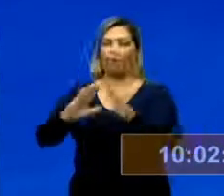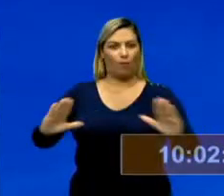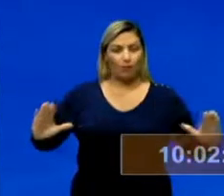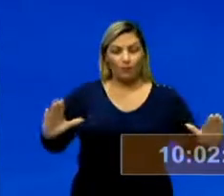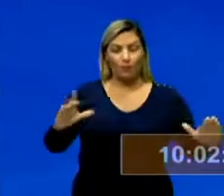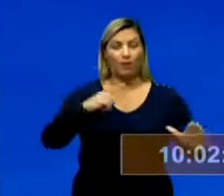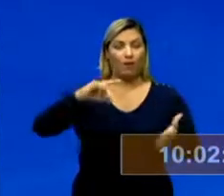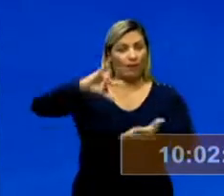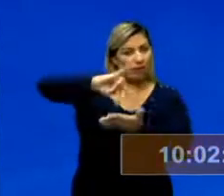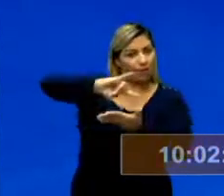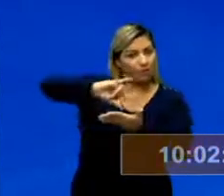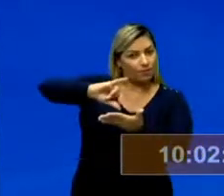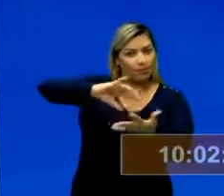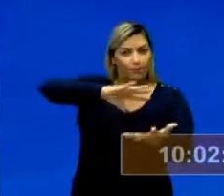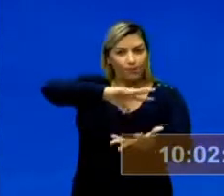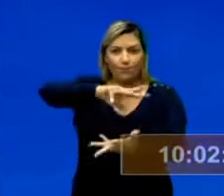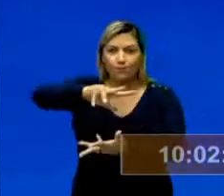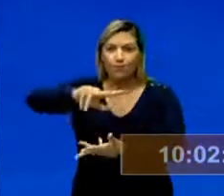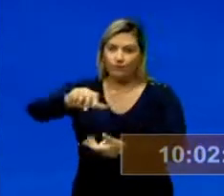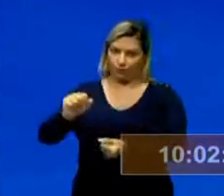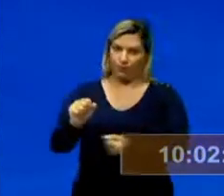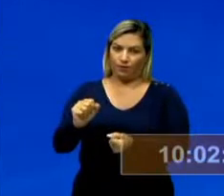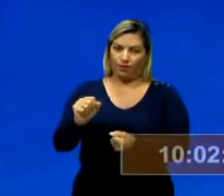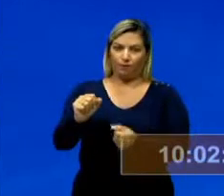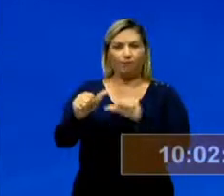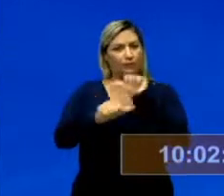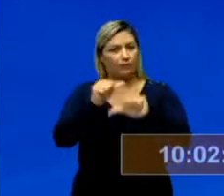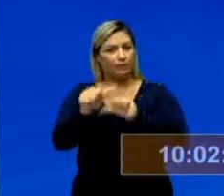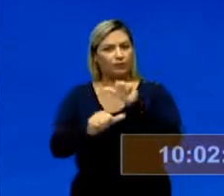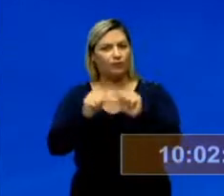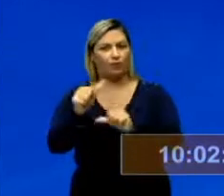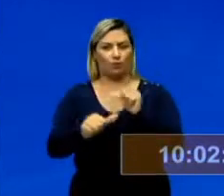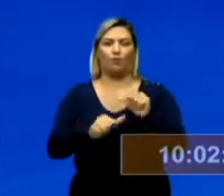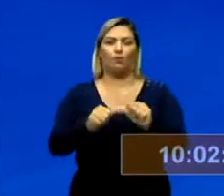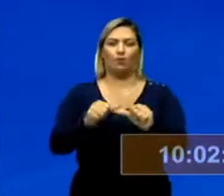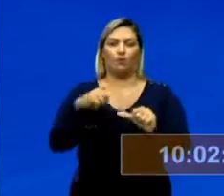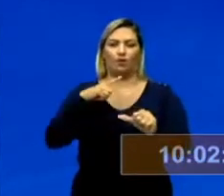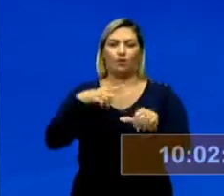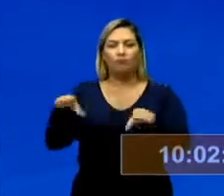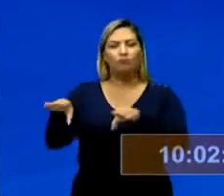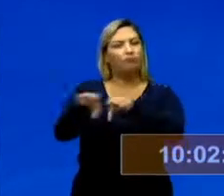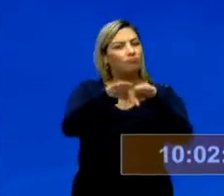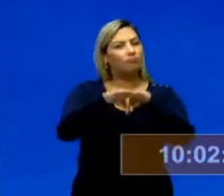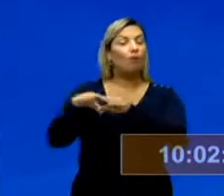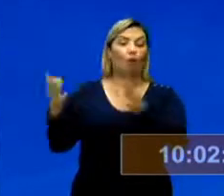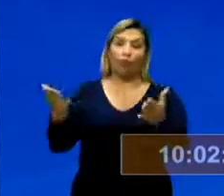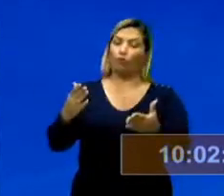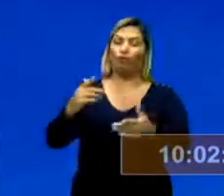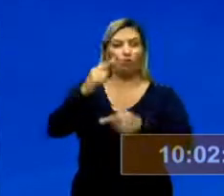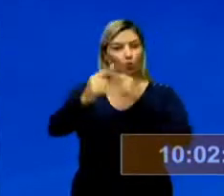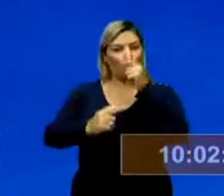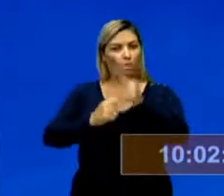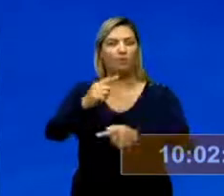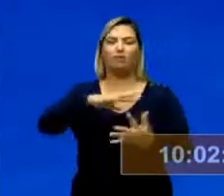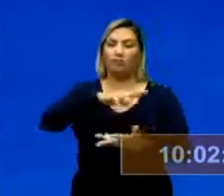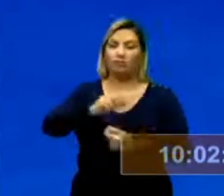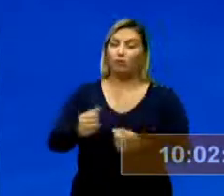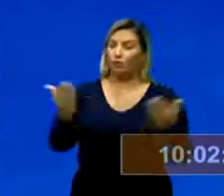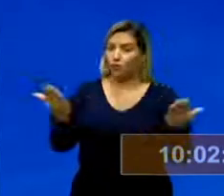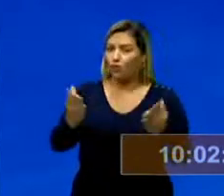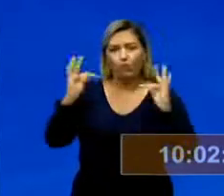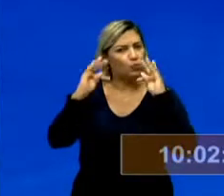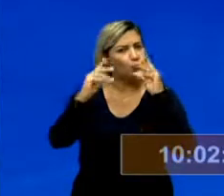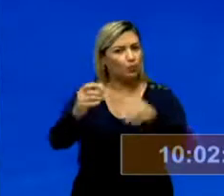o capitalismo se mundializou. Ele tornou um modo de produção hegemônico no nosso planeta. E hoje, praticamente